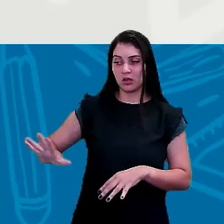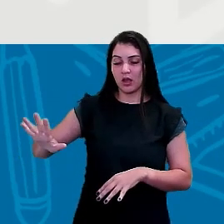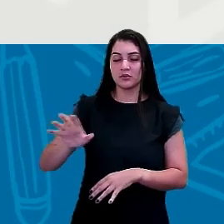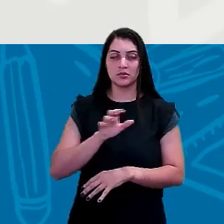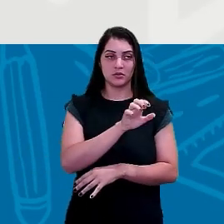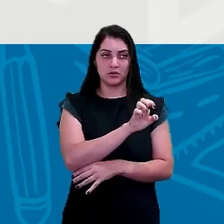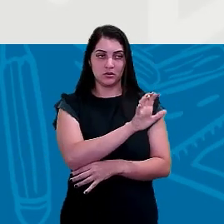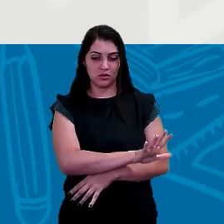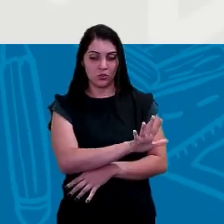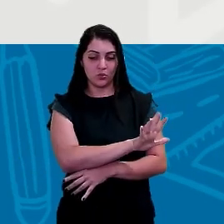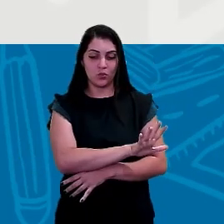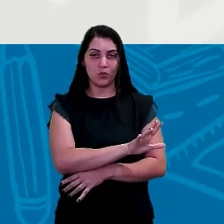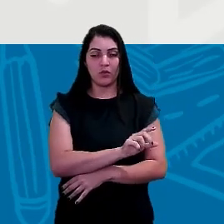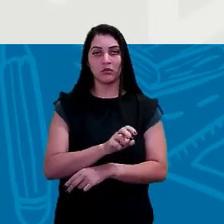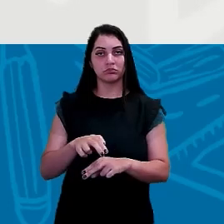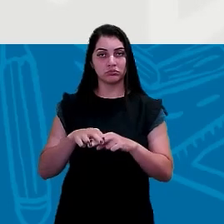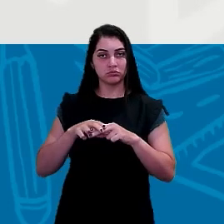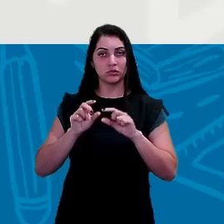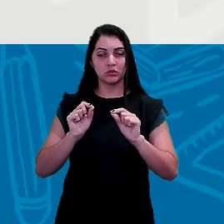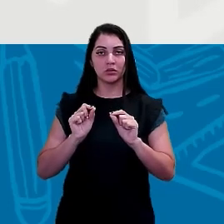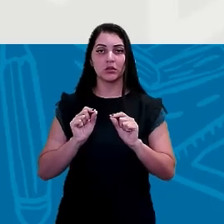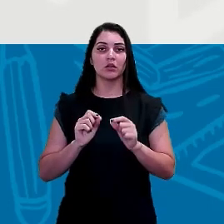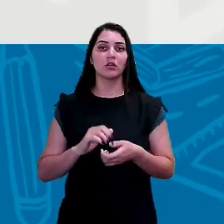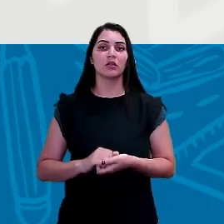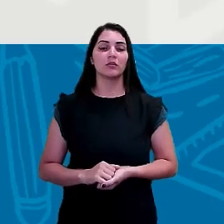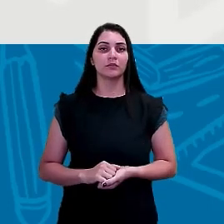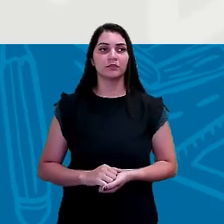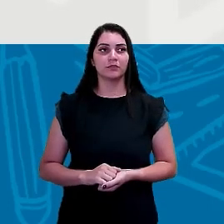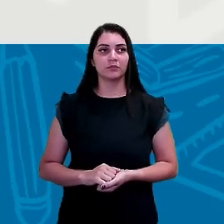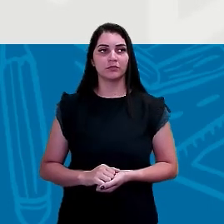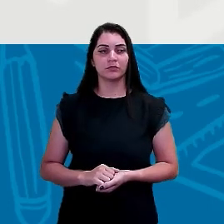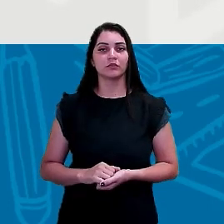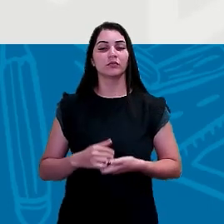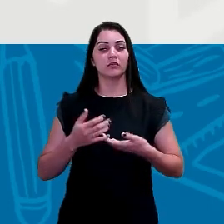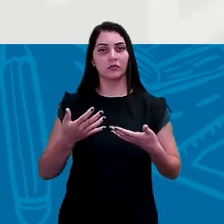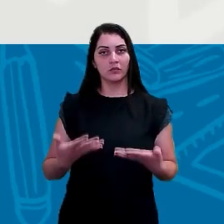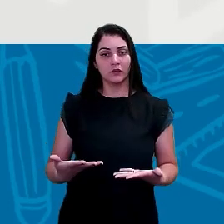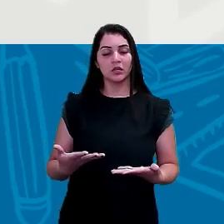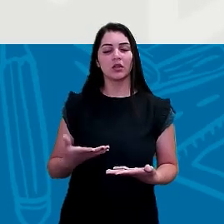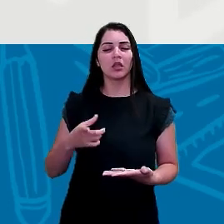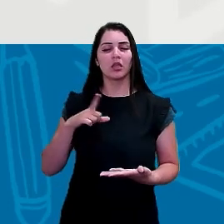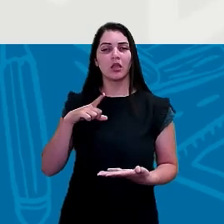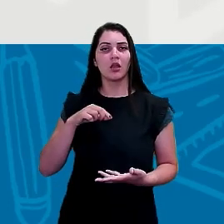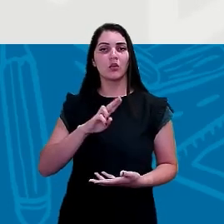Europa, nesse caso, foram os montes rurais. Então, gente chama, muitas vezes, a até chama de